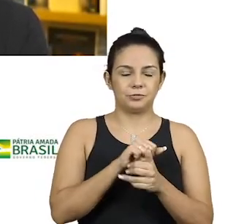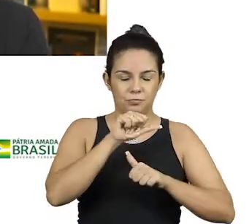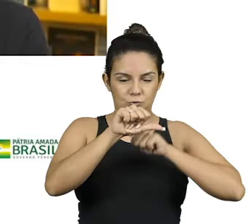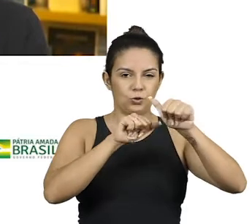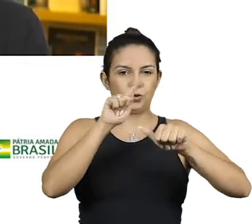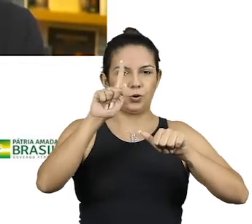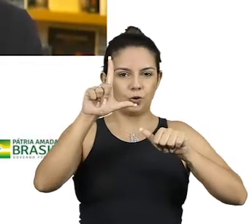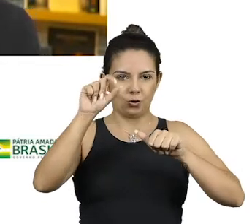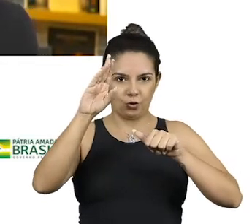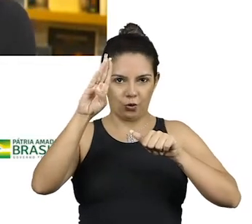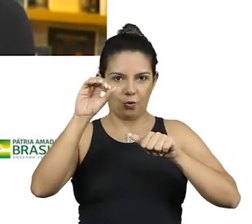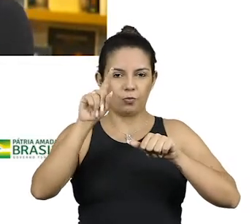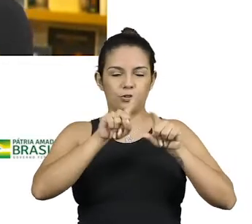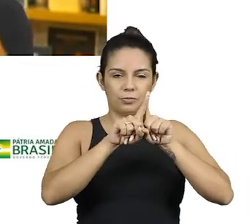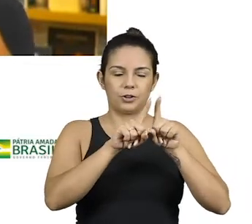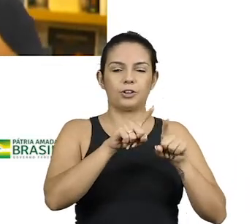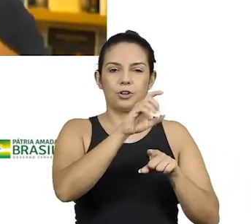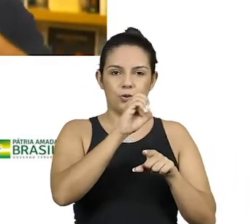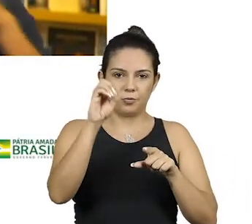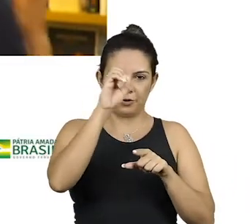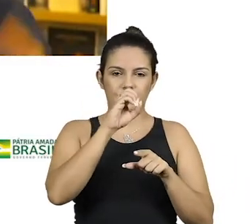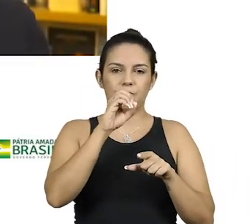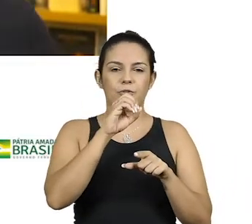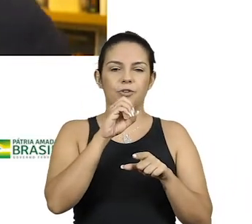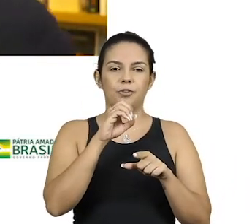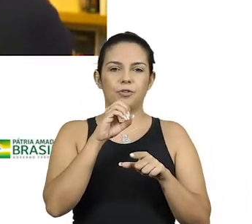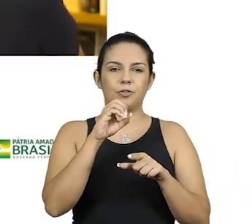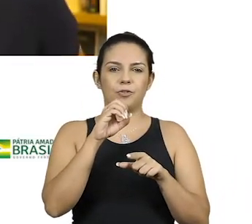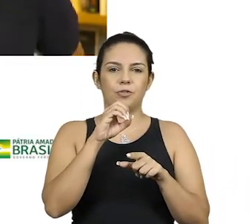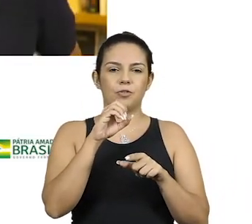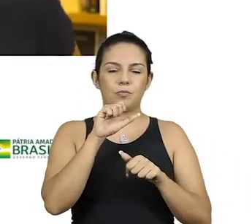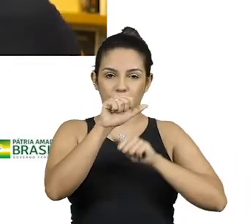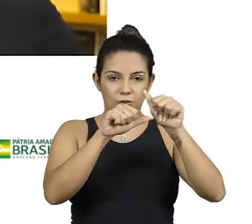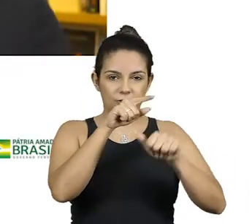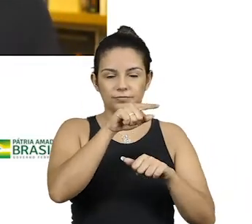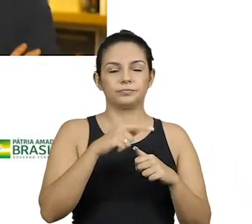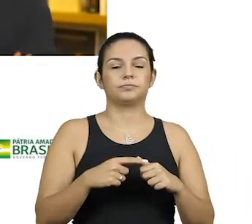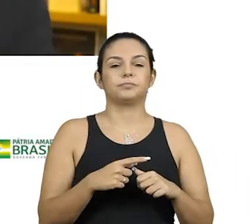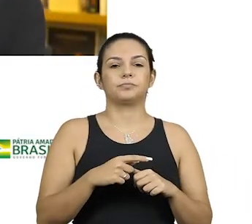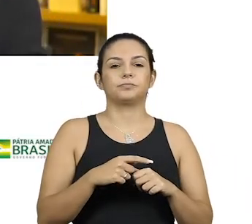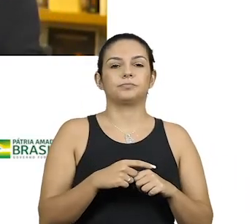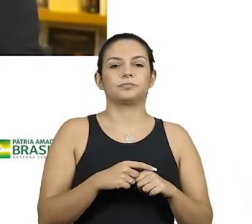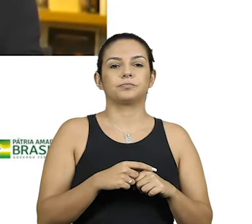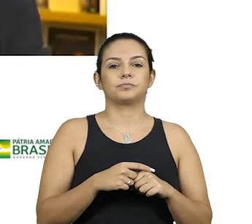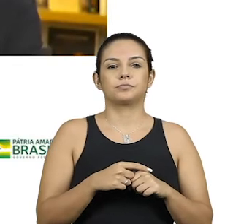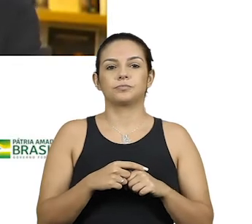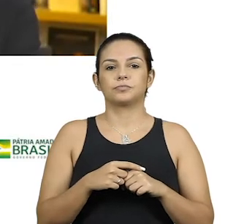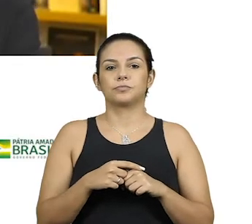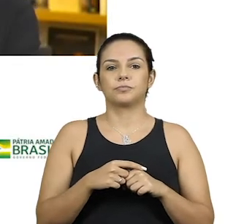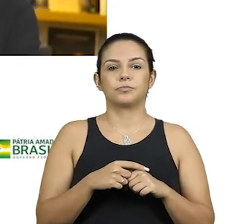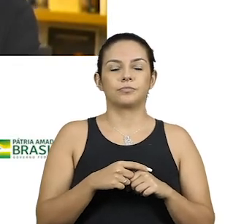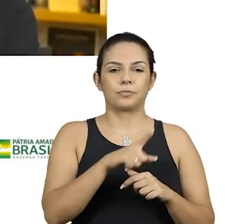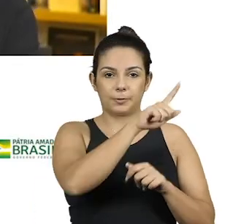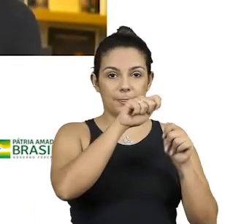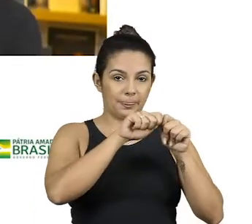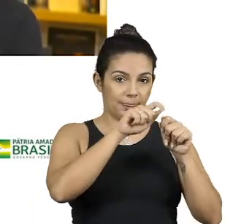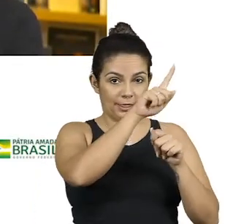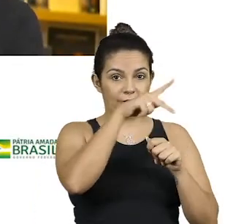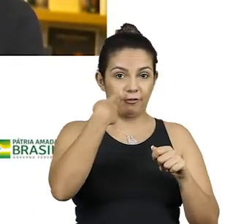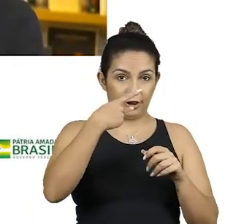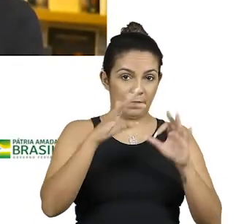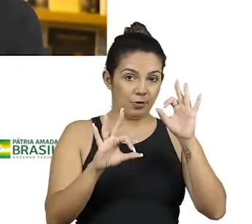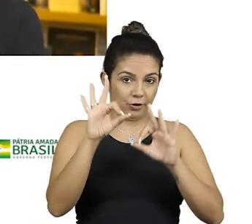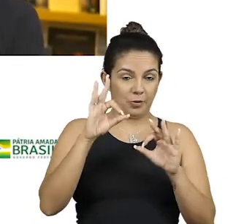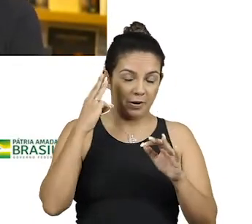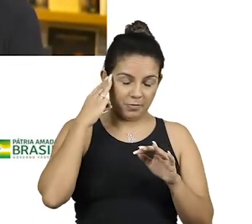e também, quando ele passou na TV Globo, mudou tudo. Uma vez, pegaram ele para fazer o depoimento dele para o